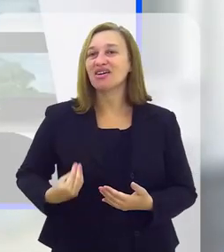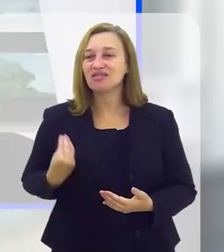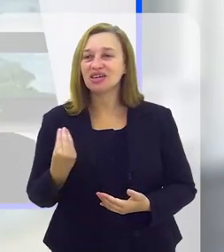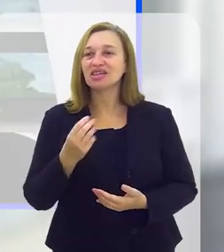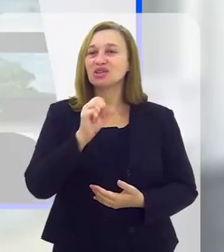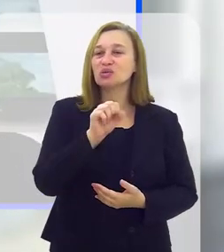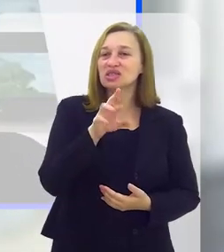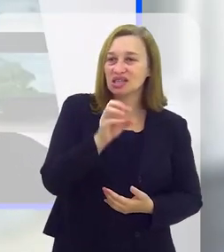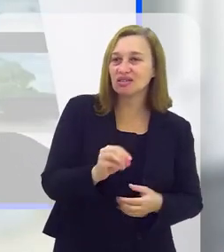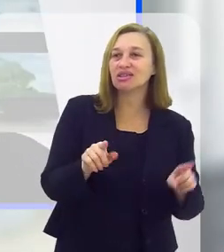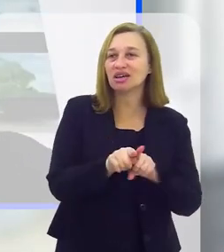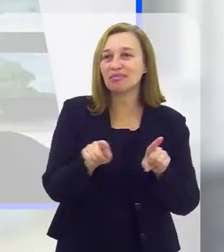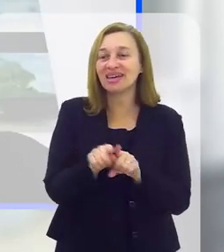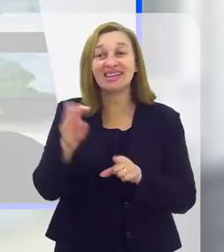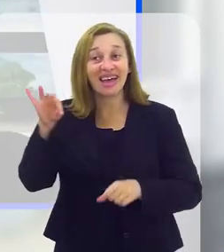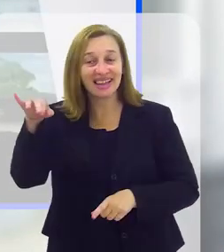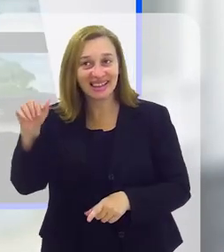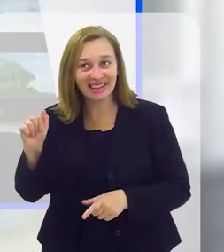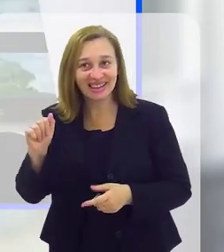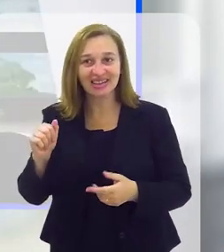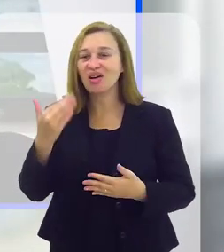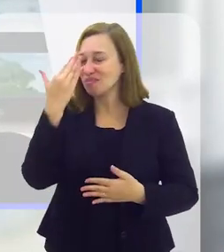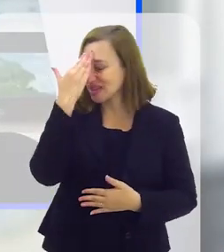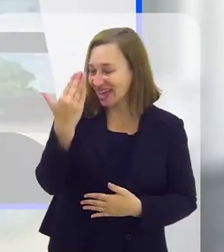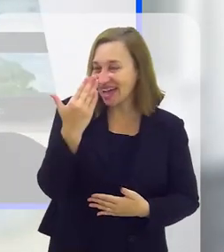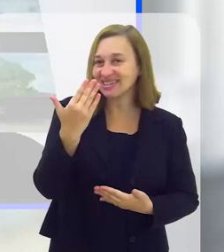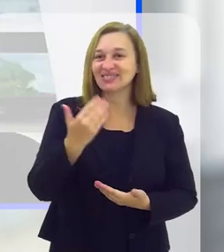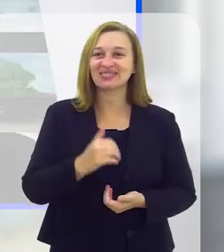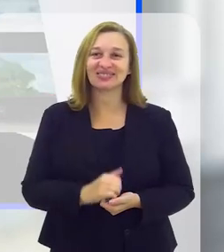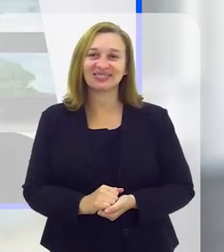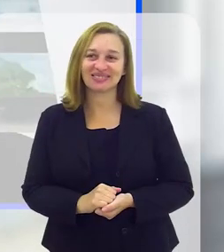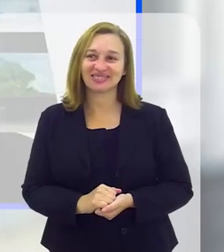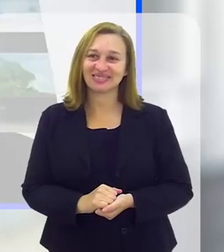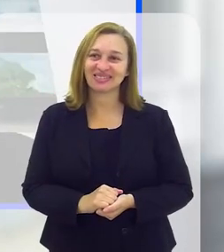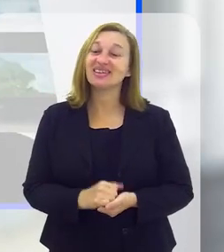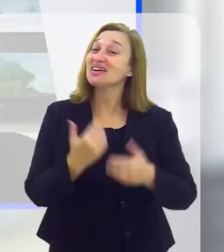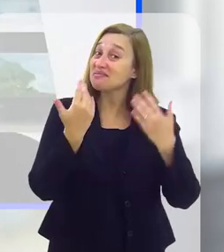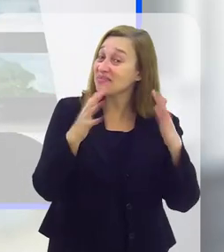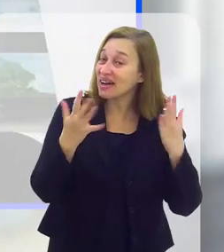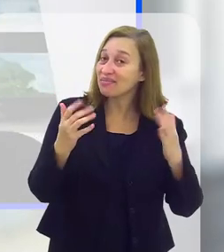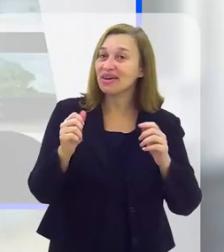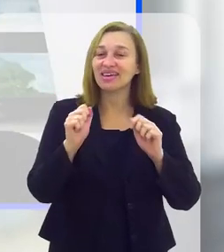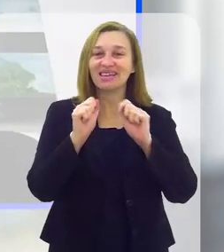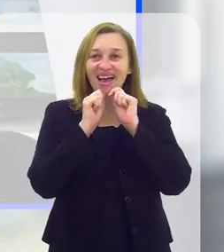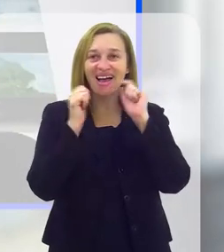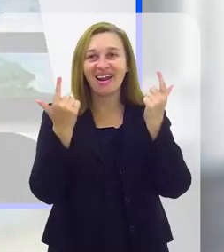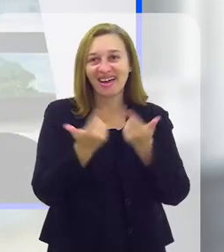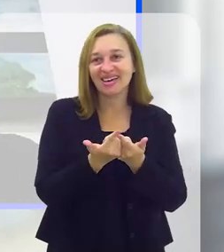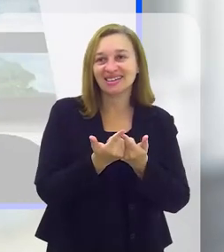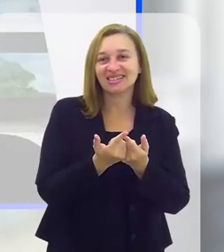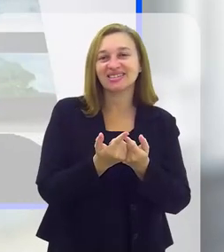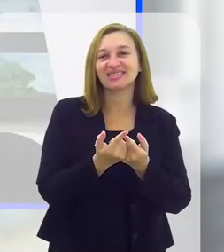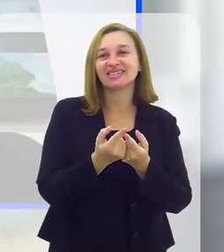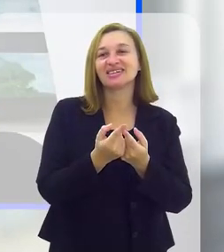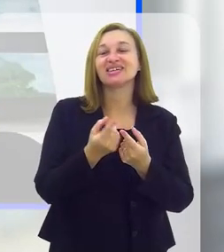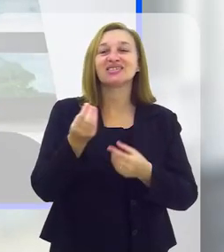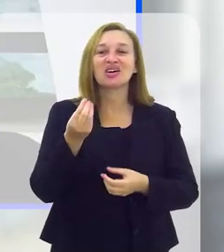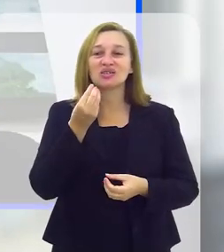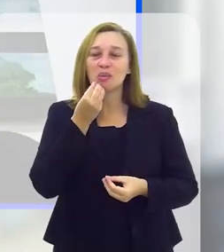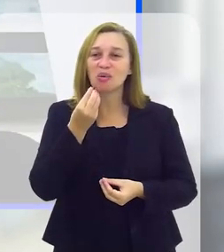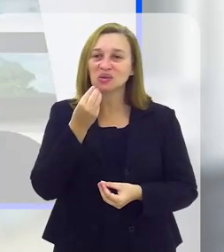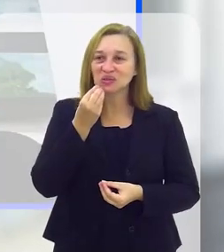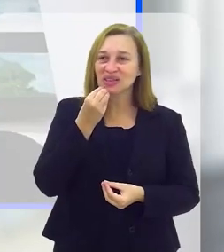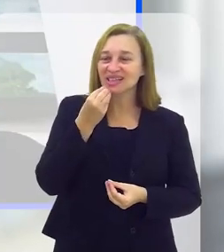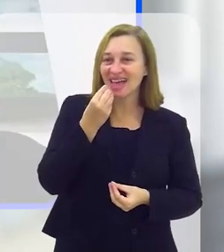essa leitura para quem ainda não viu, quero agradecer a sua presença, do Dorceiro e da Anitta também. Muito obrigado,